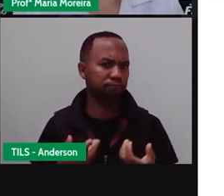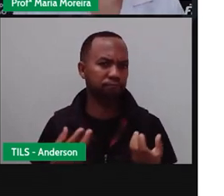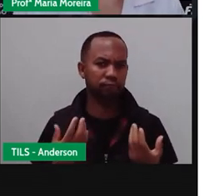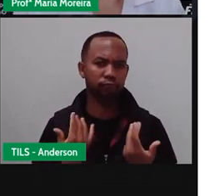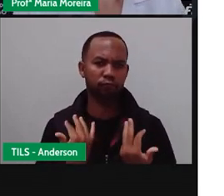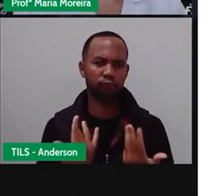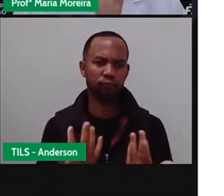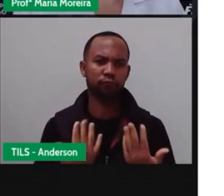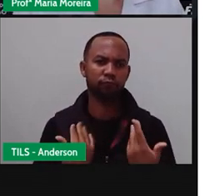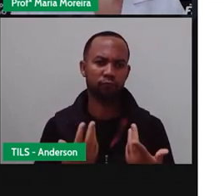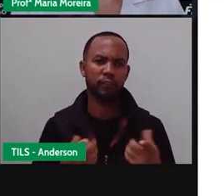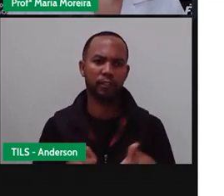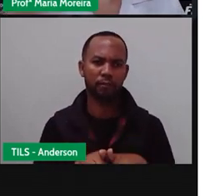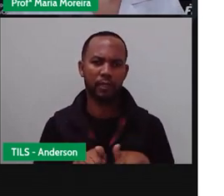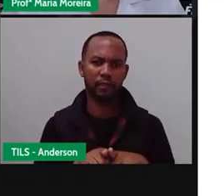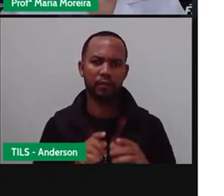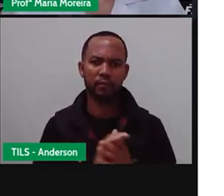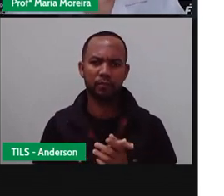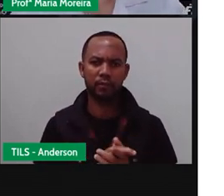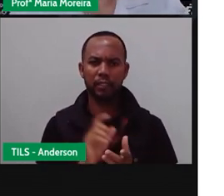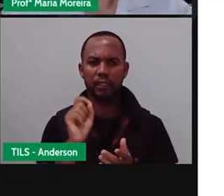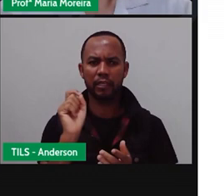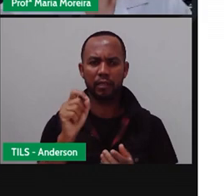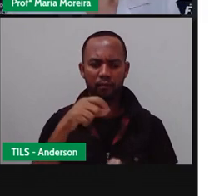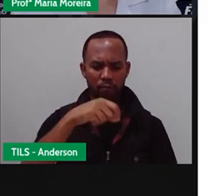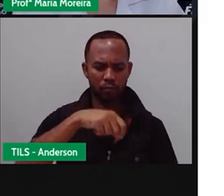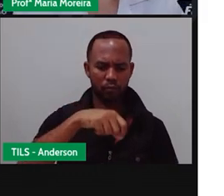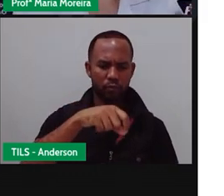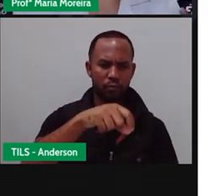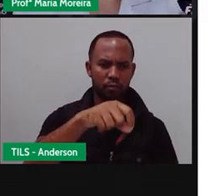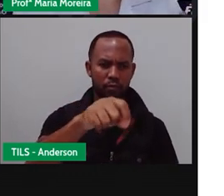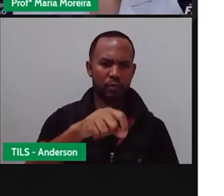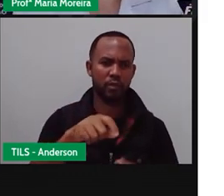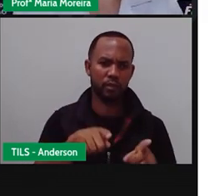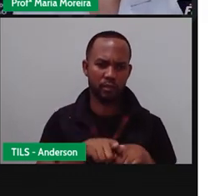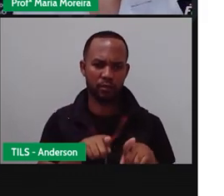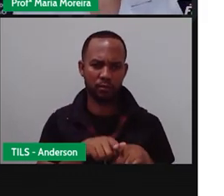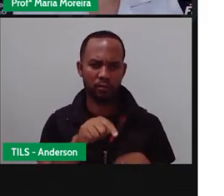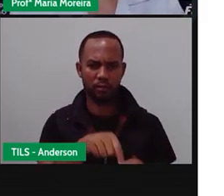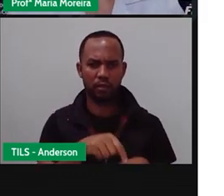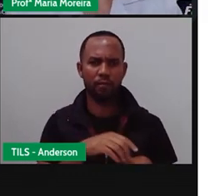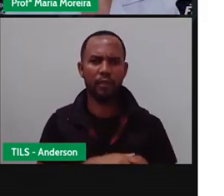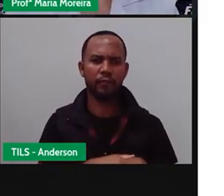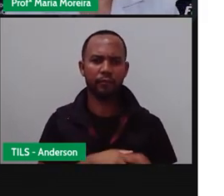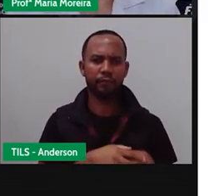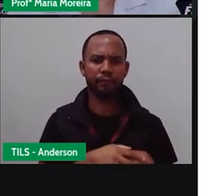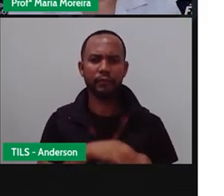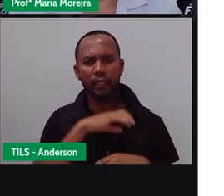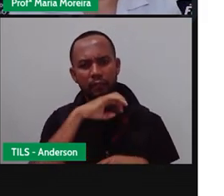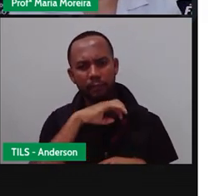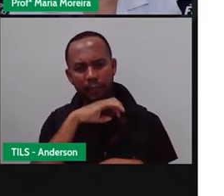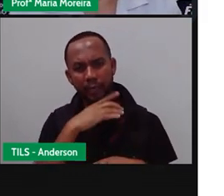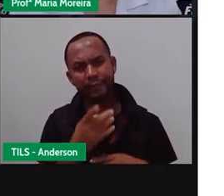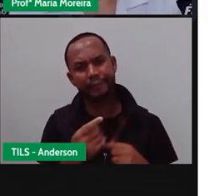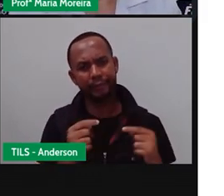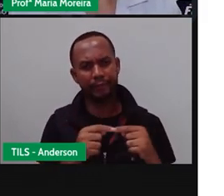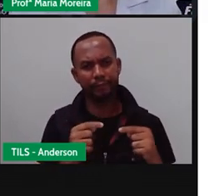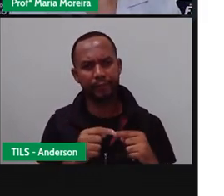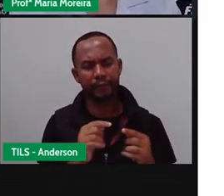flora. A flora, quem? As plantinhas e a fauna é o quê? Os animais, certo?